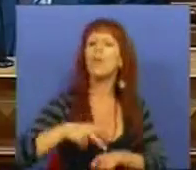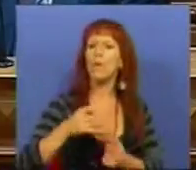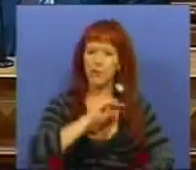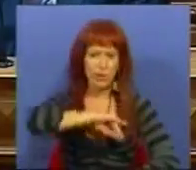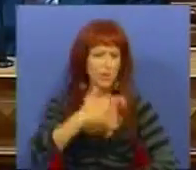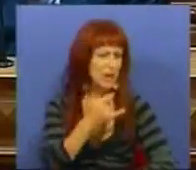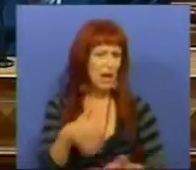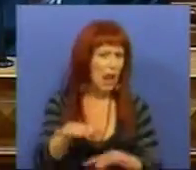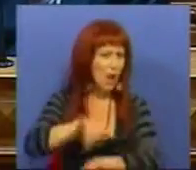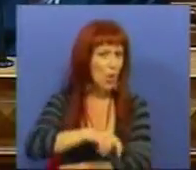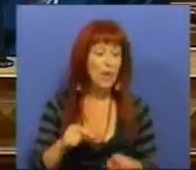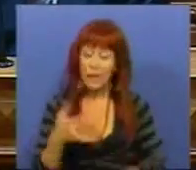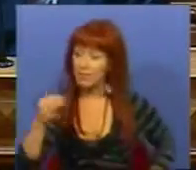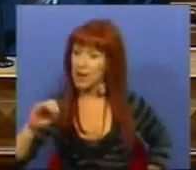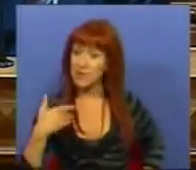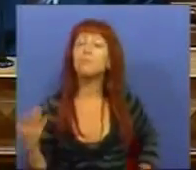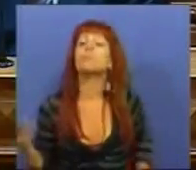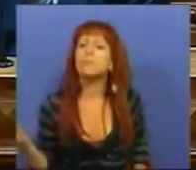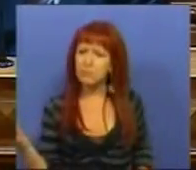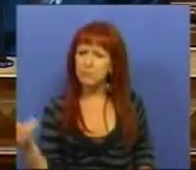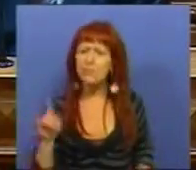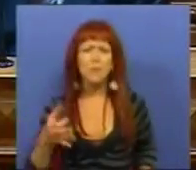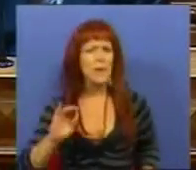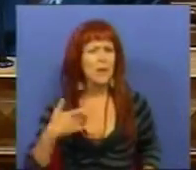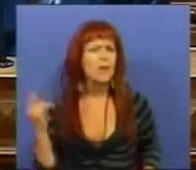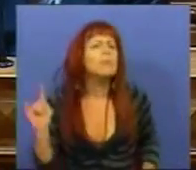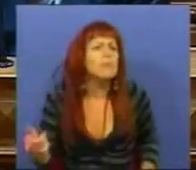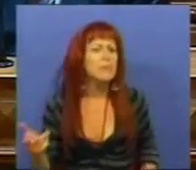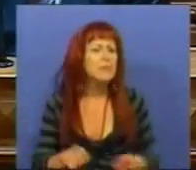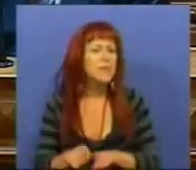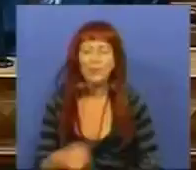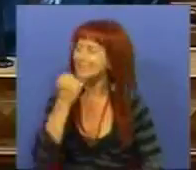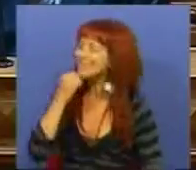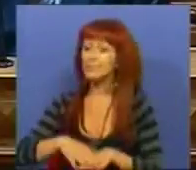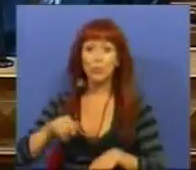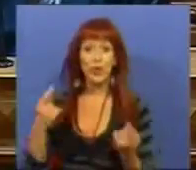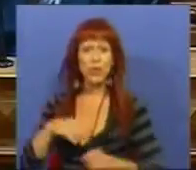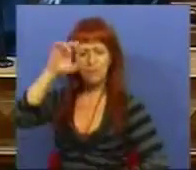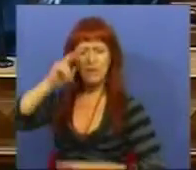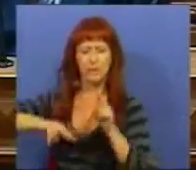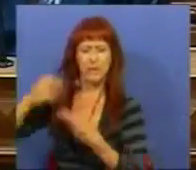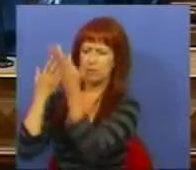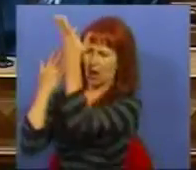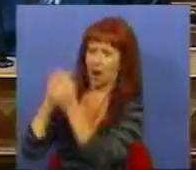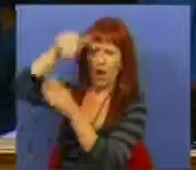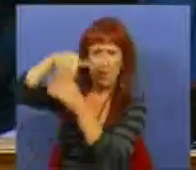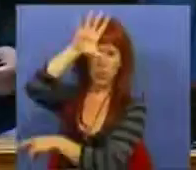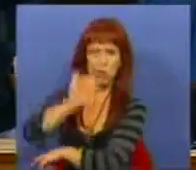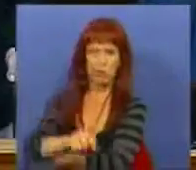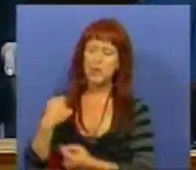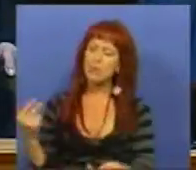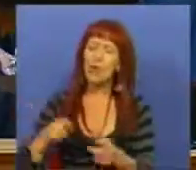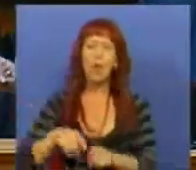o subsídio de Natal? E o PSD, afinal, contente por ter já o Ministro das Finanças neste Governo,